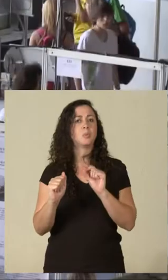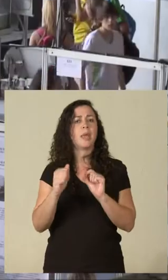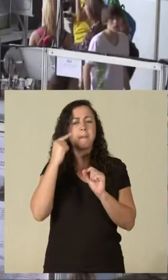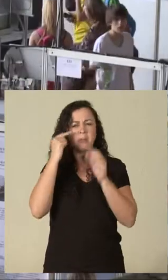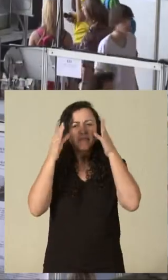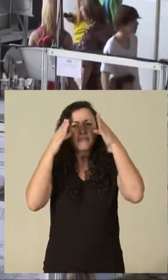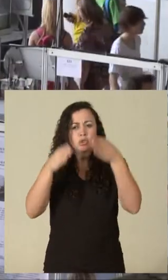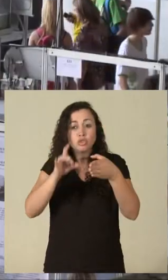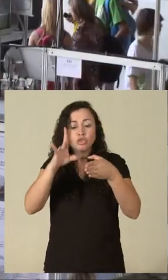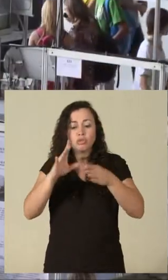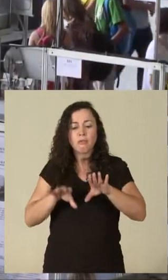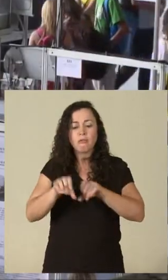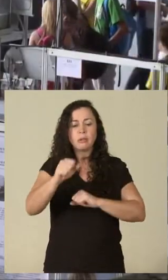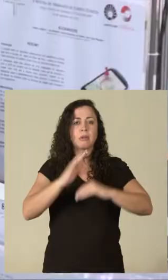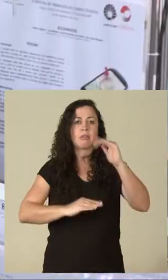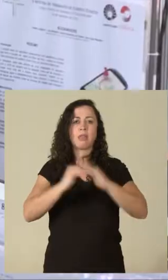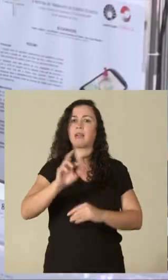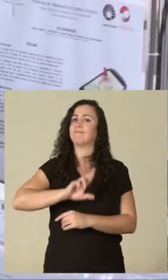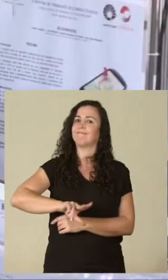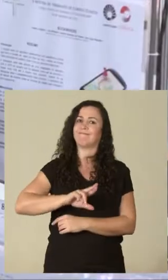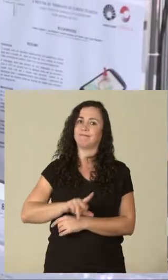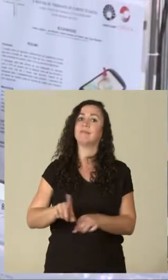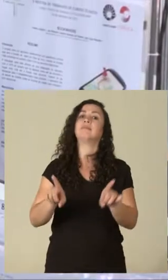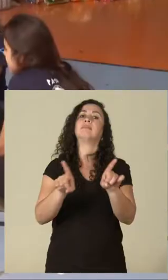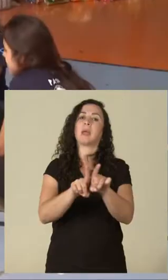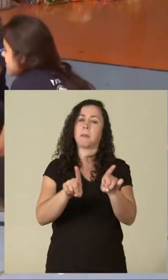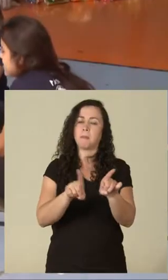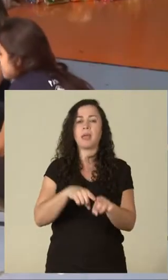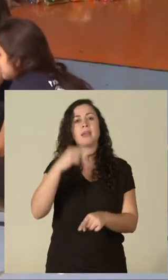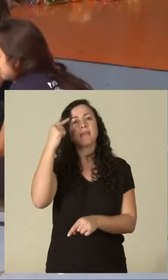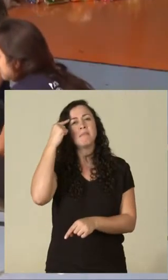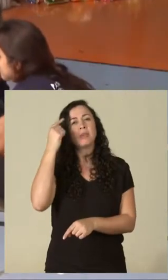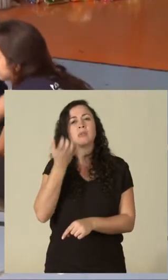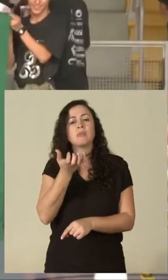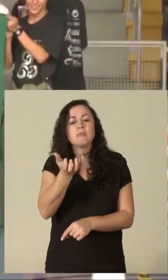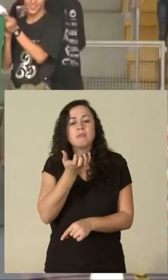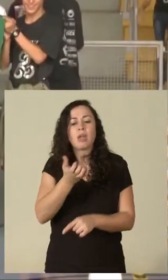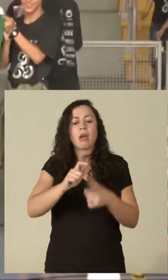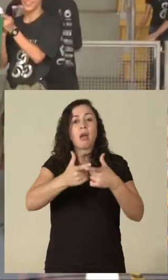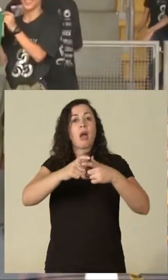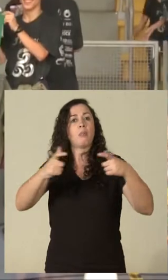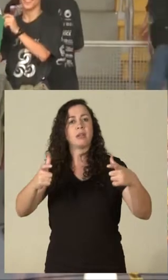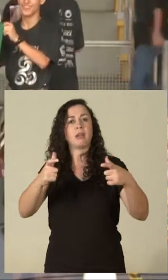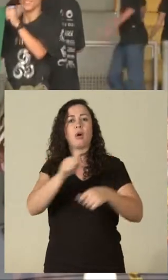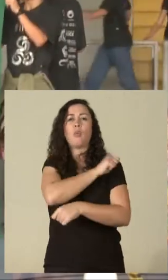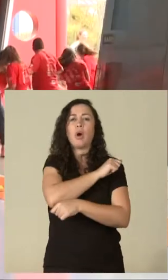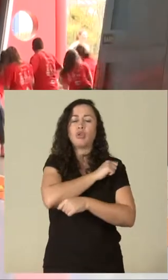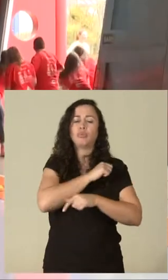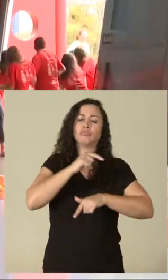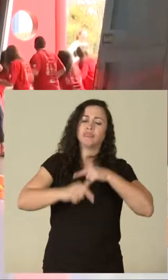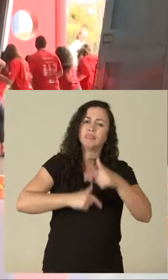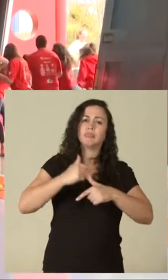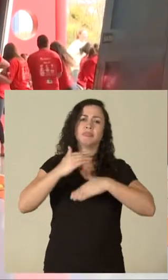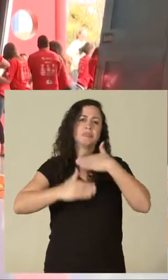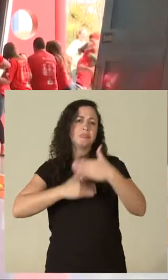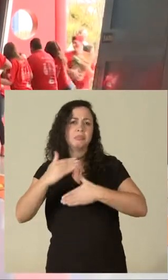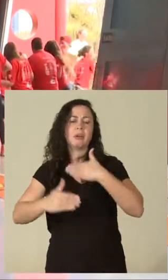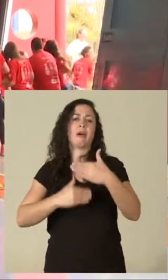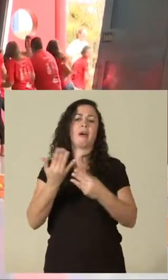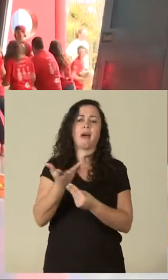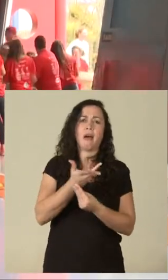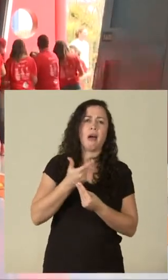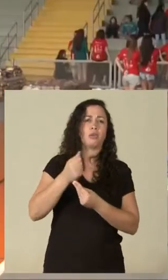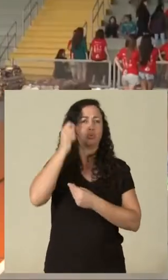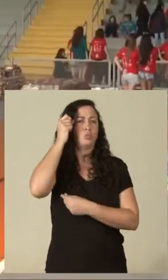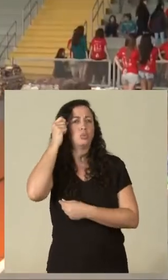também procura ampliar o universo do aluno através de atividades culturais. Nós temos saraus